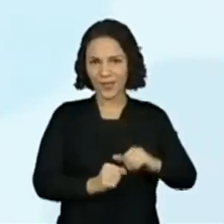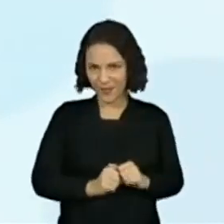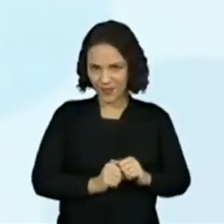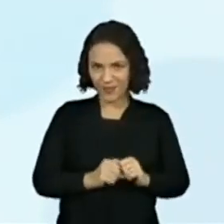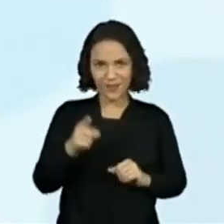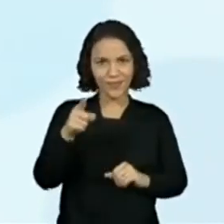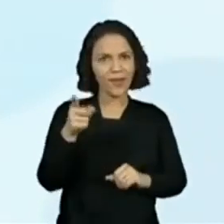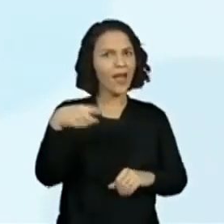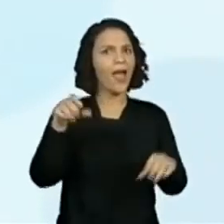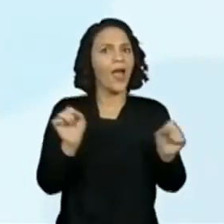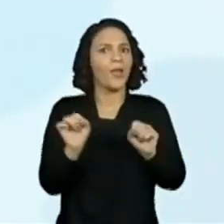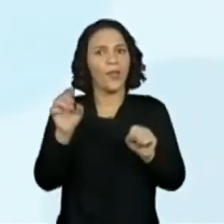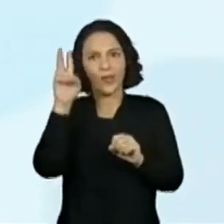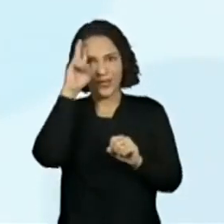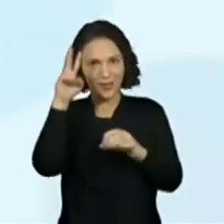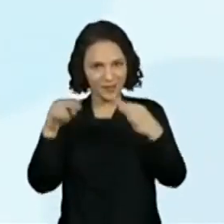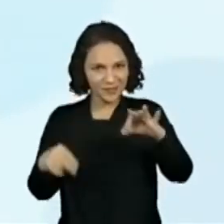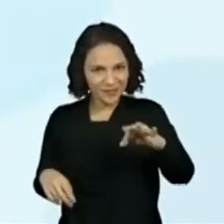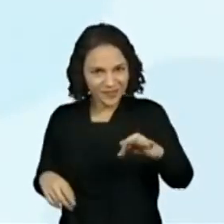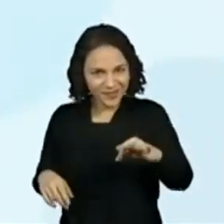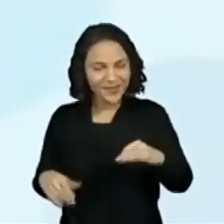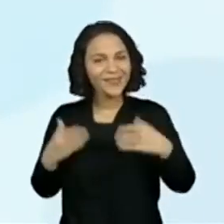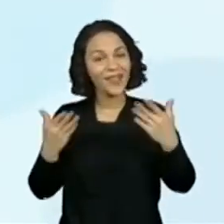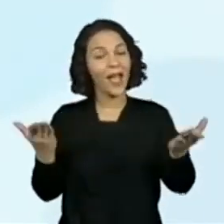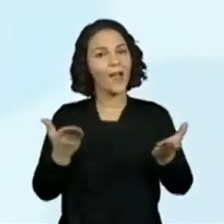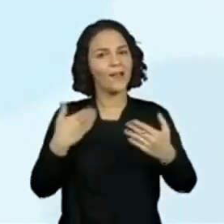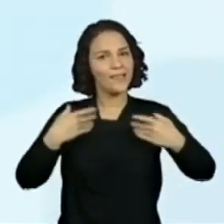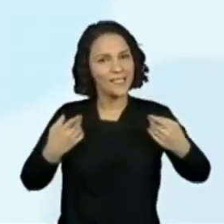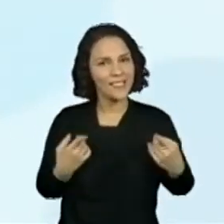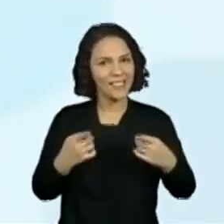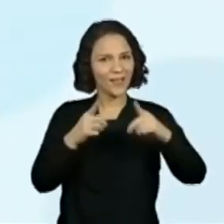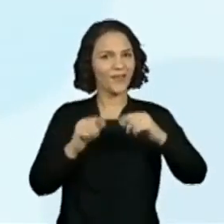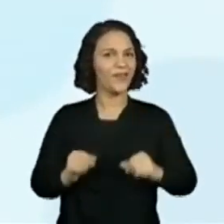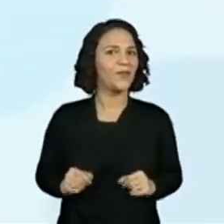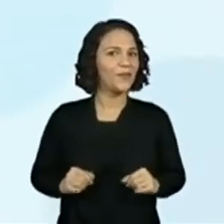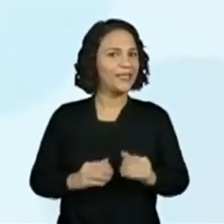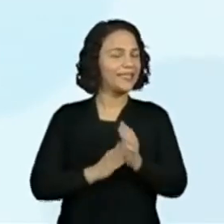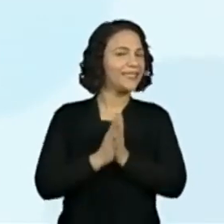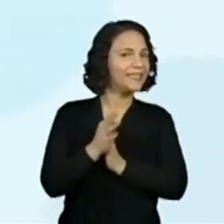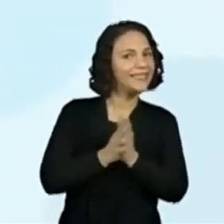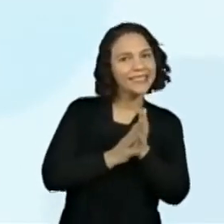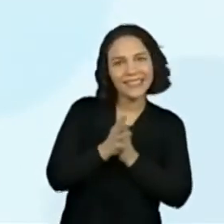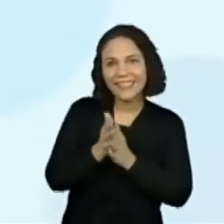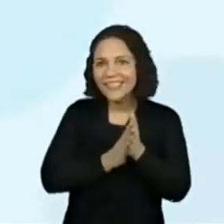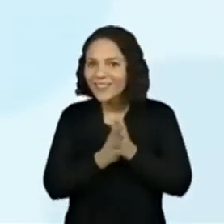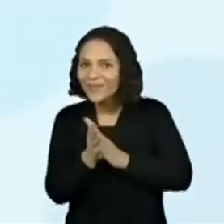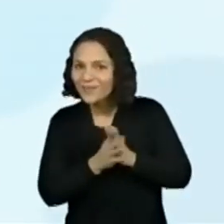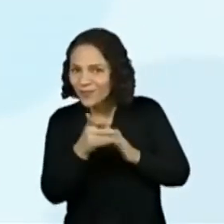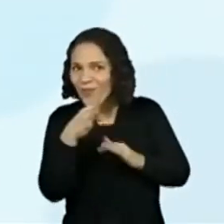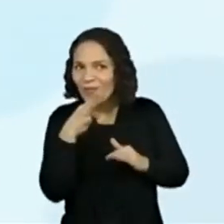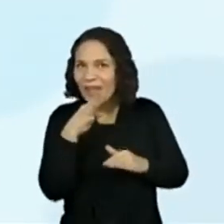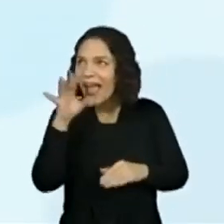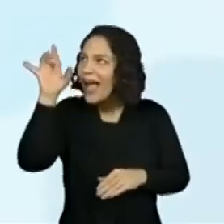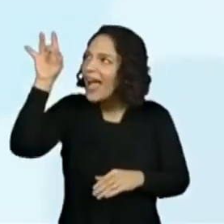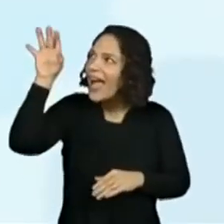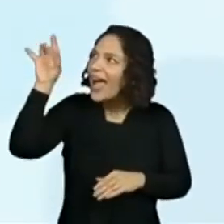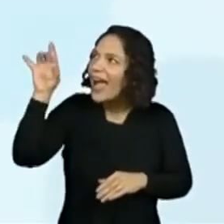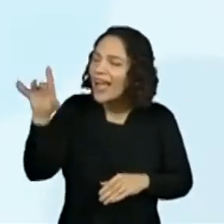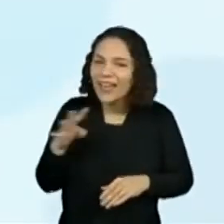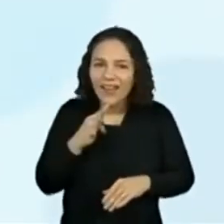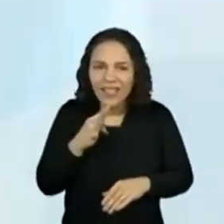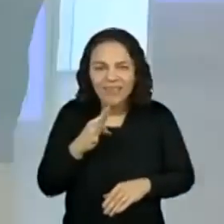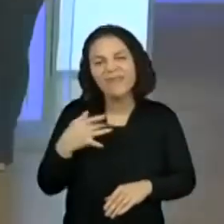adoram. E agora, vou lançar o desafio. Será que eles conhecem todas essas histórias,